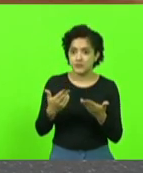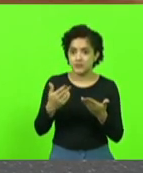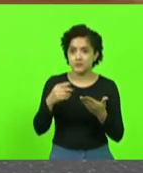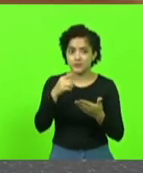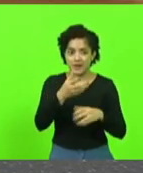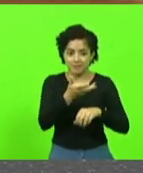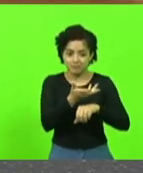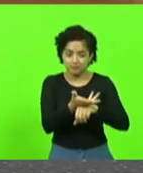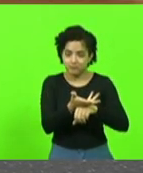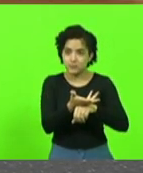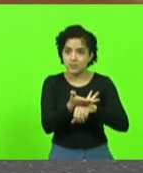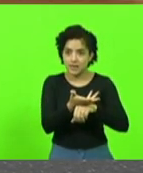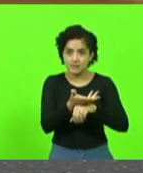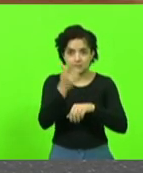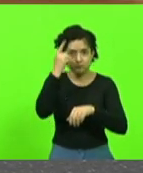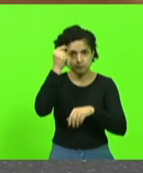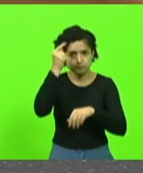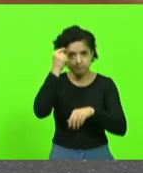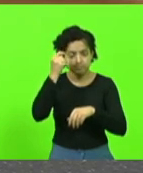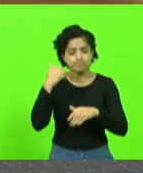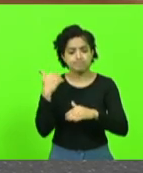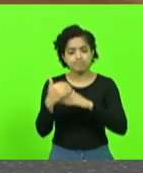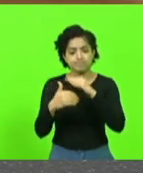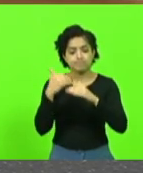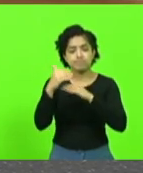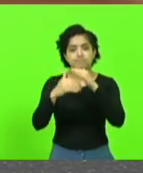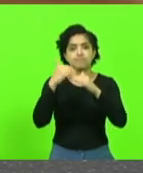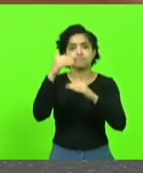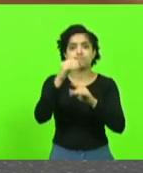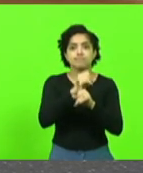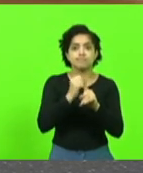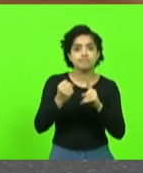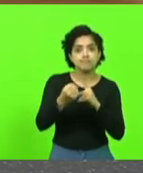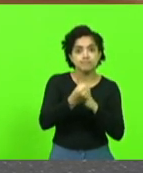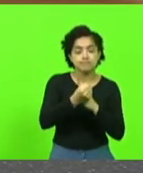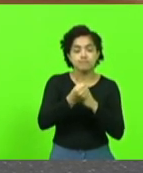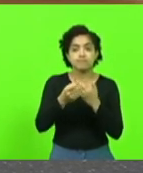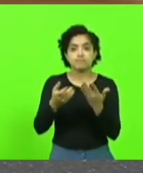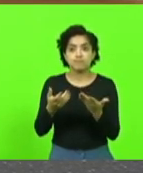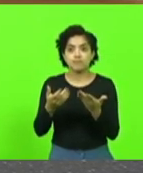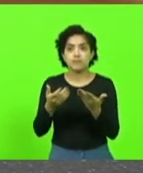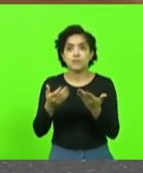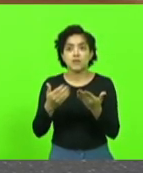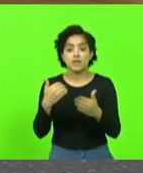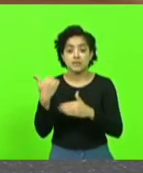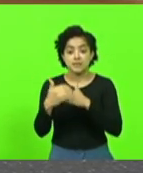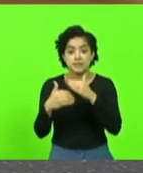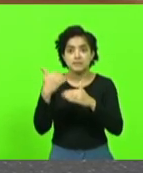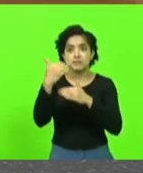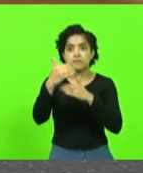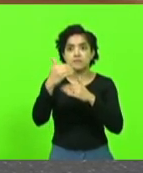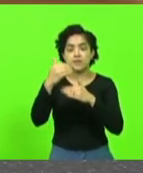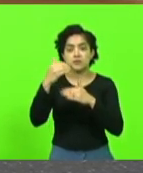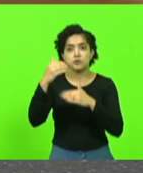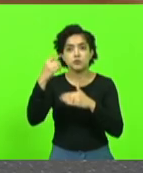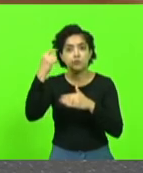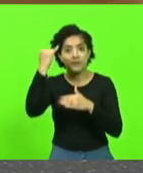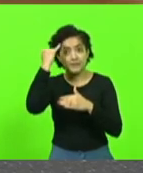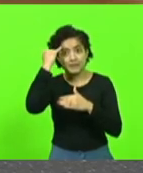como fator de desenvolvimento social, como fator de desenvolvimento intelectual,